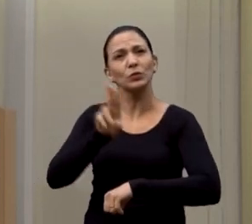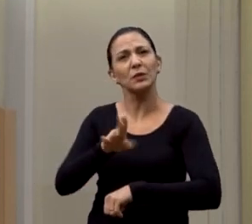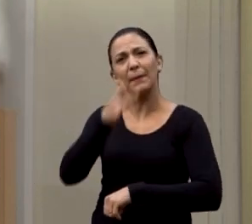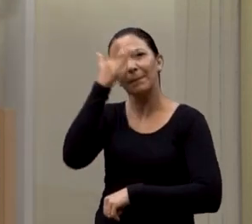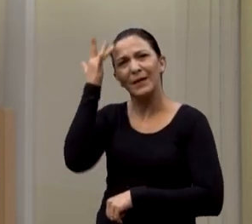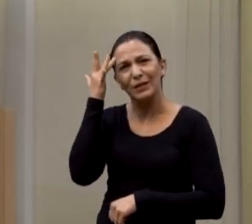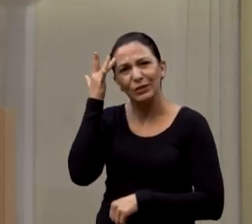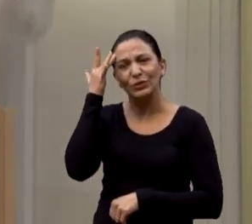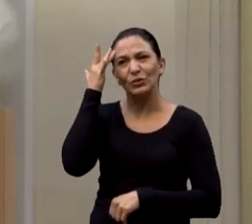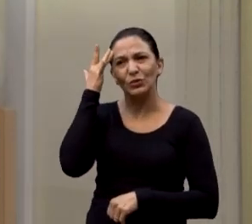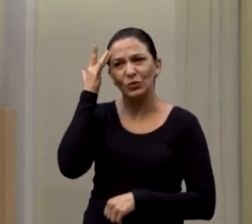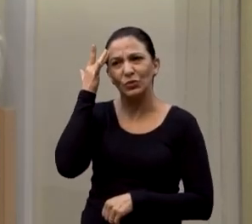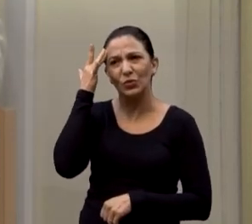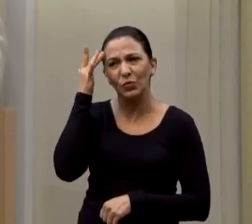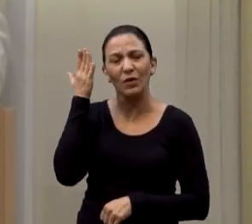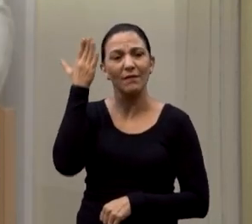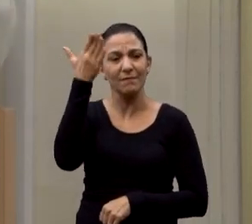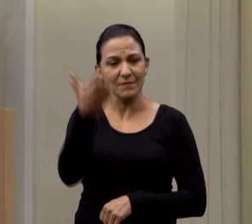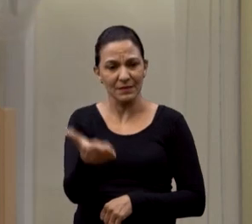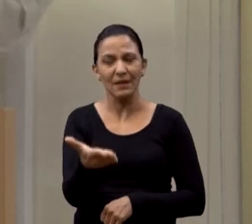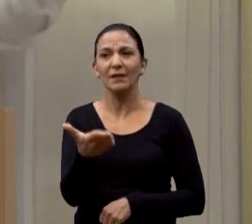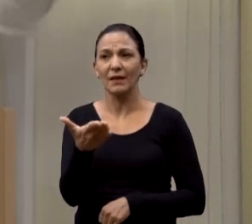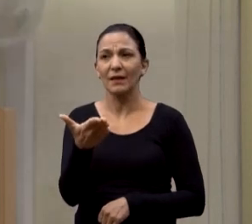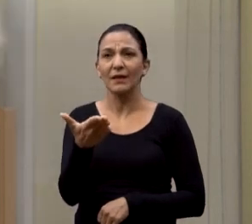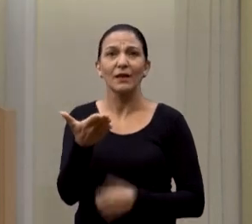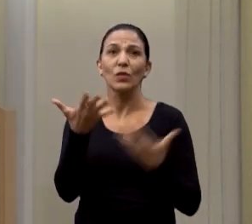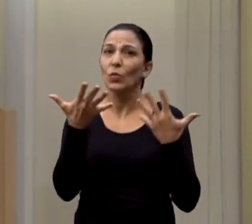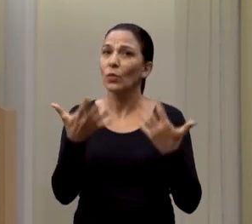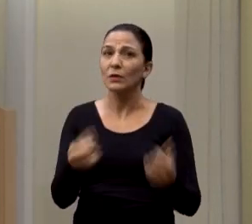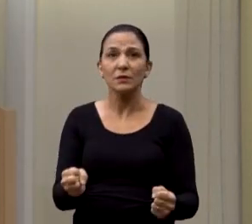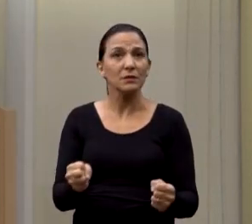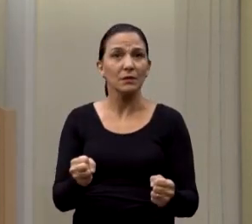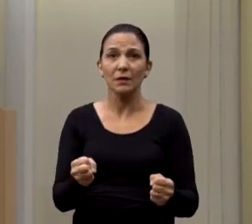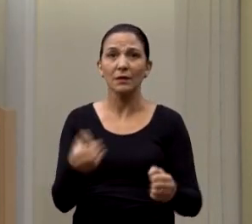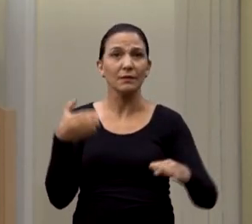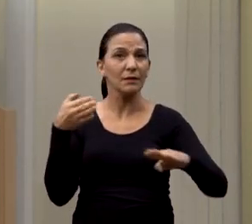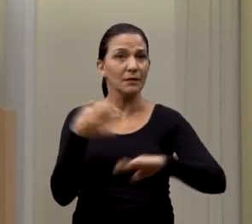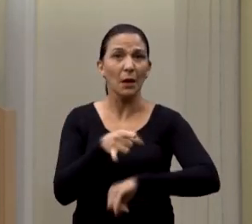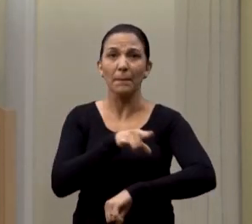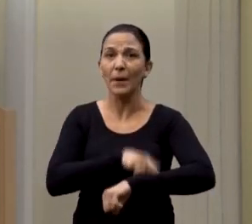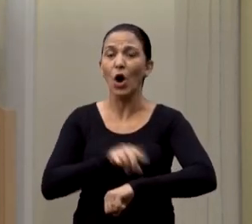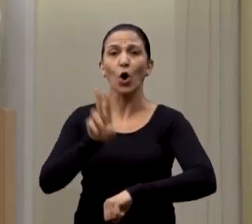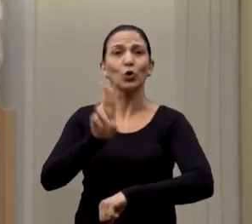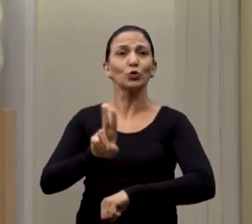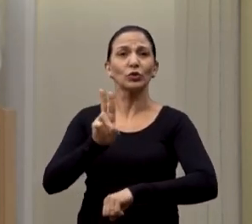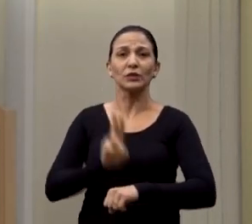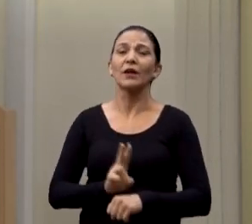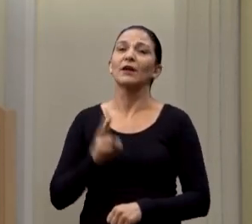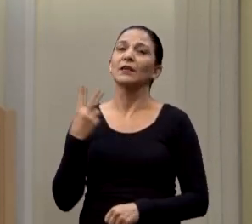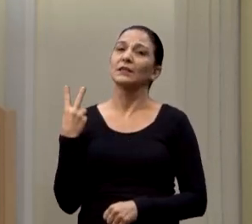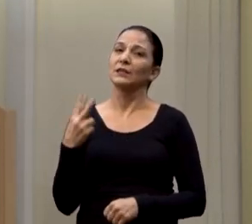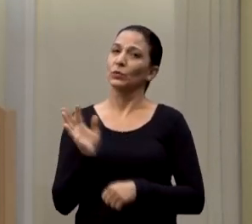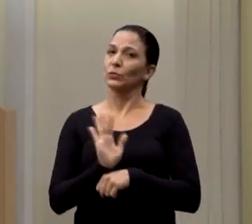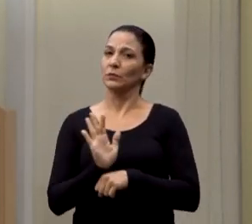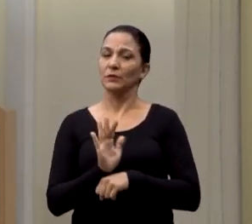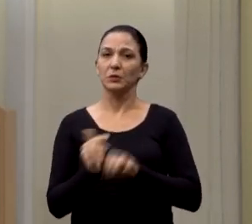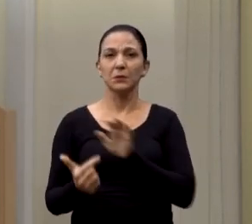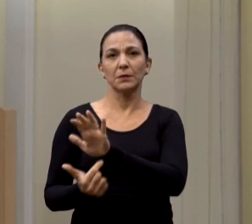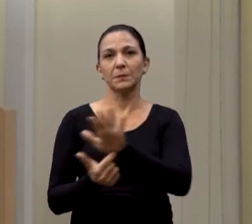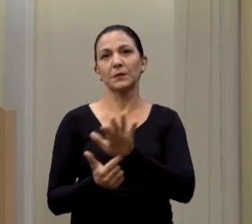comunicar a quem de direito. Ele é negado o acesso à escola. O segundo vídeo, por gentileza.